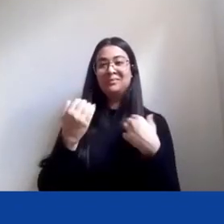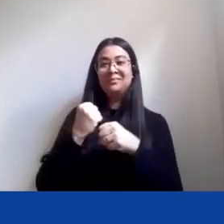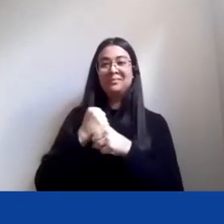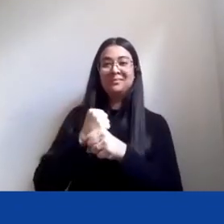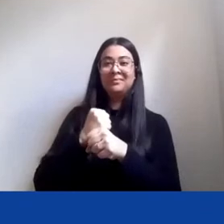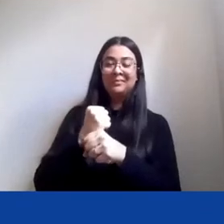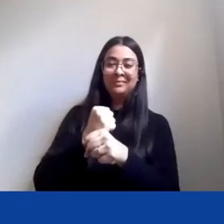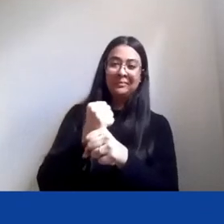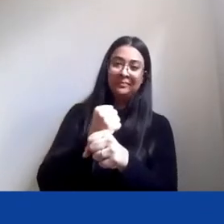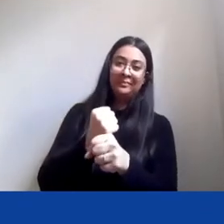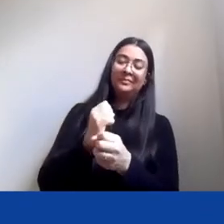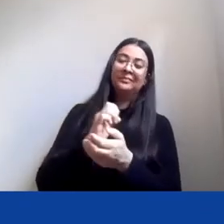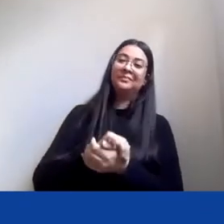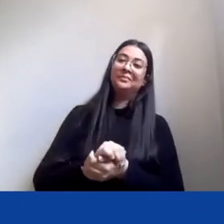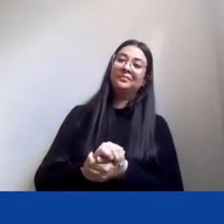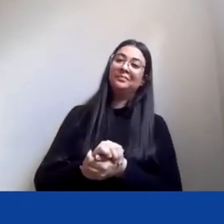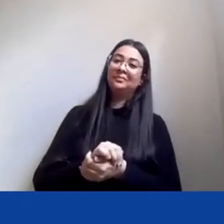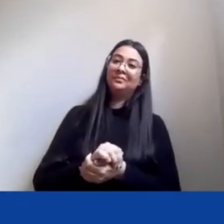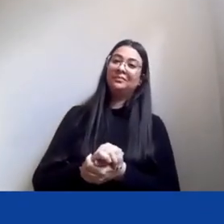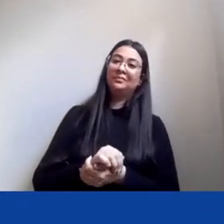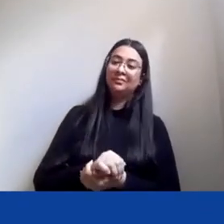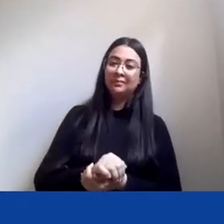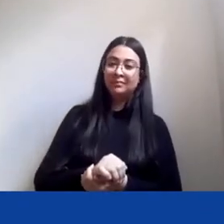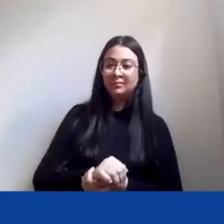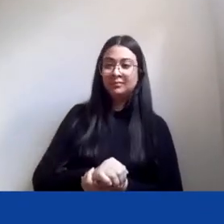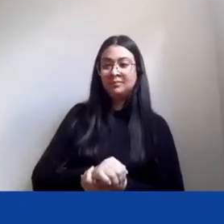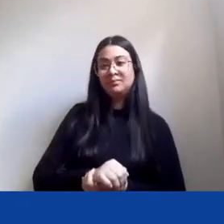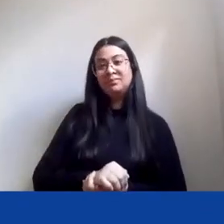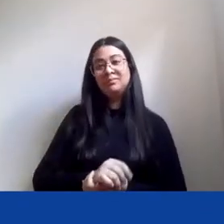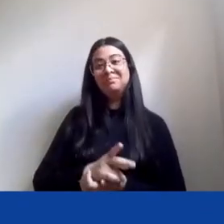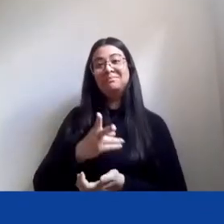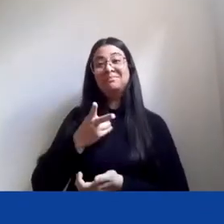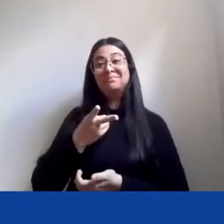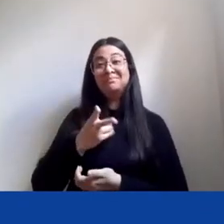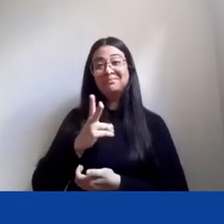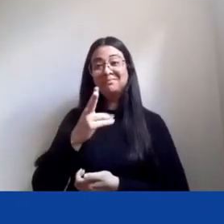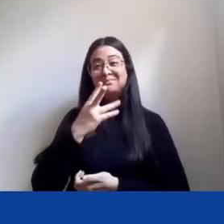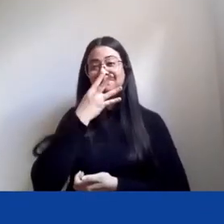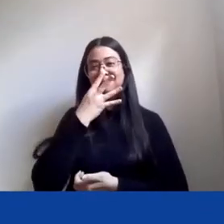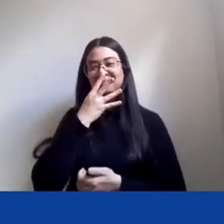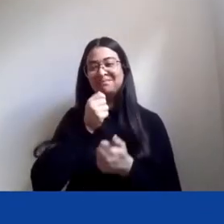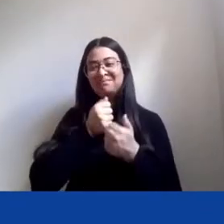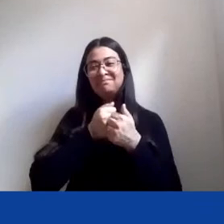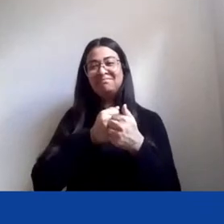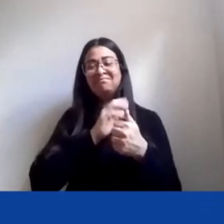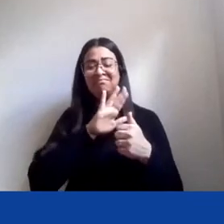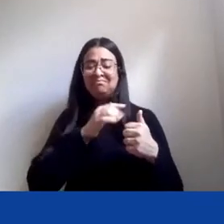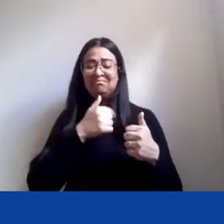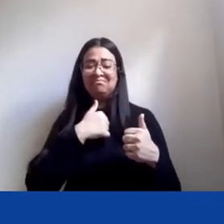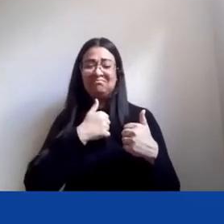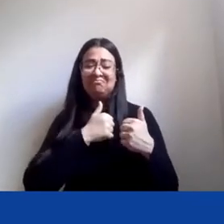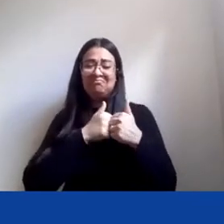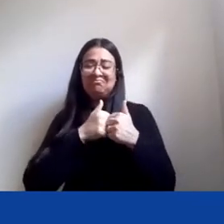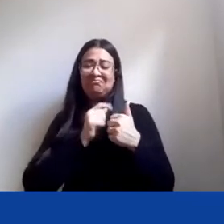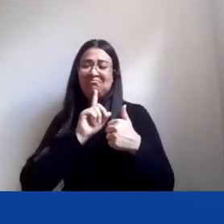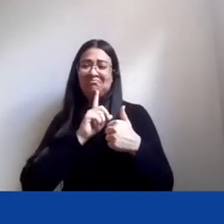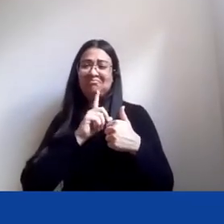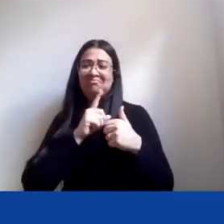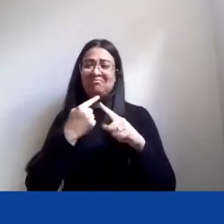o acompanhei de perto, ele me acompanhava muito de perto, mas nem precisava, sabe, porque,